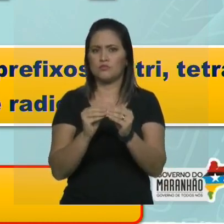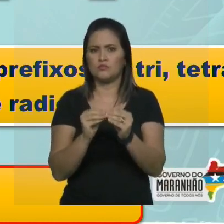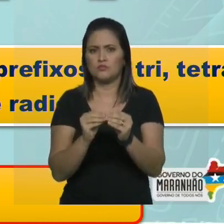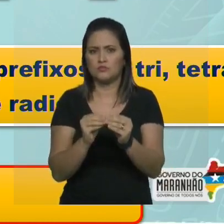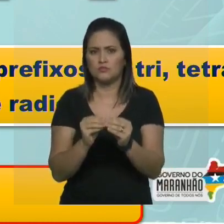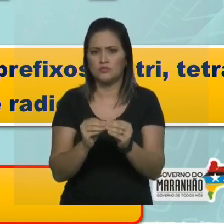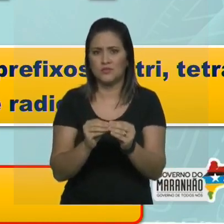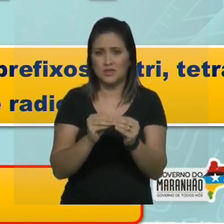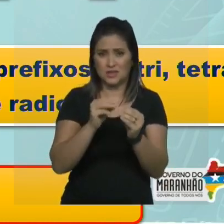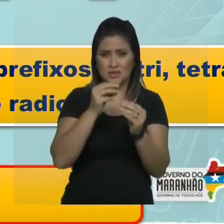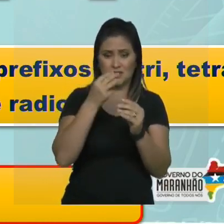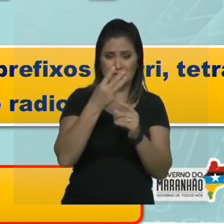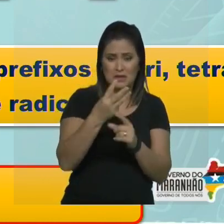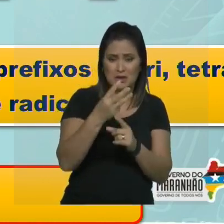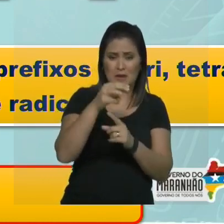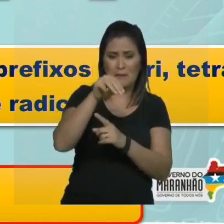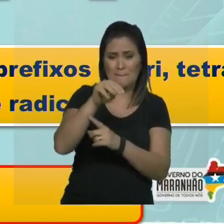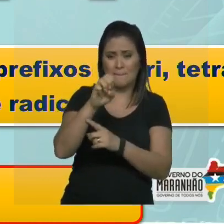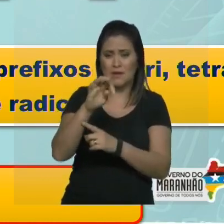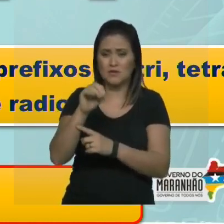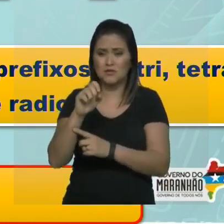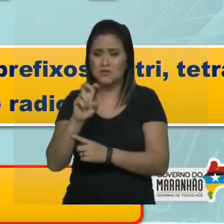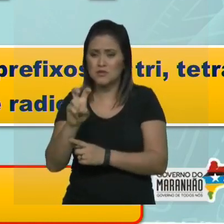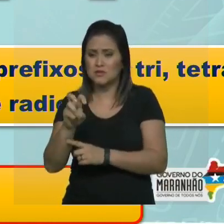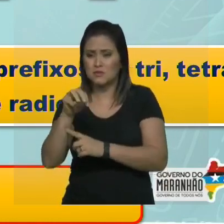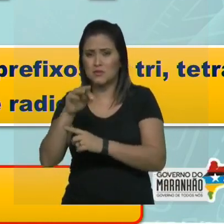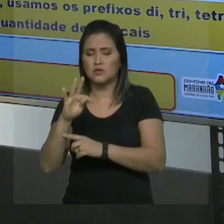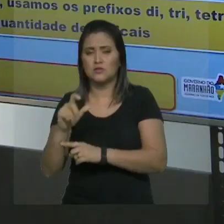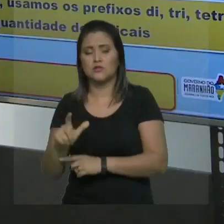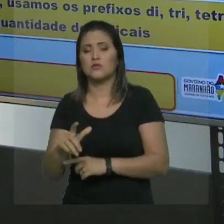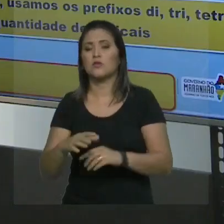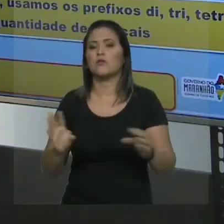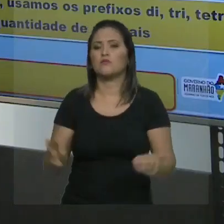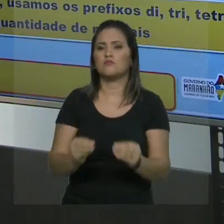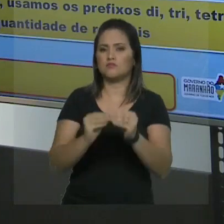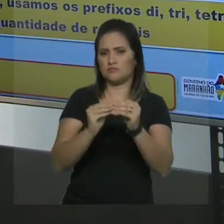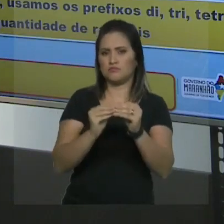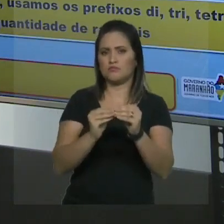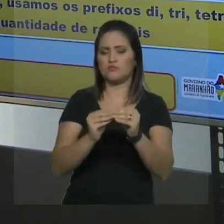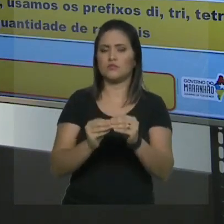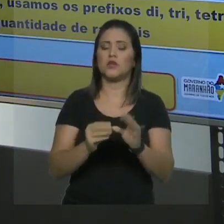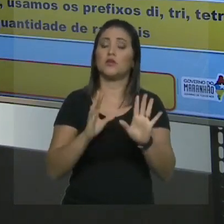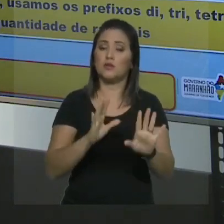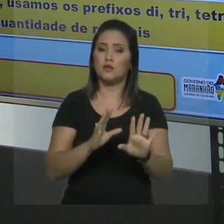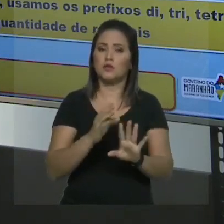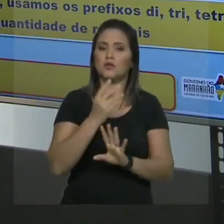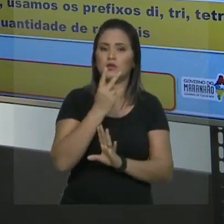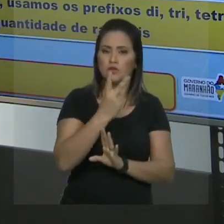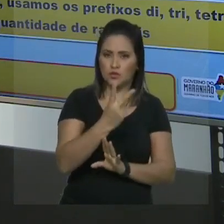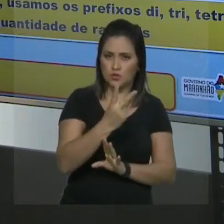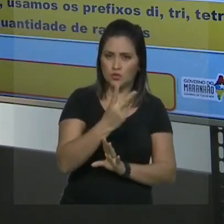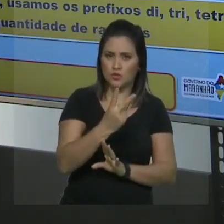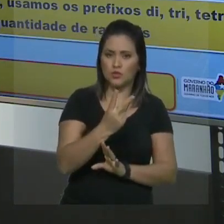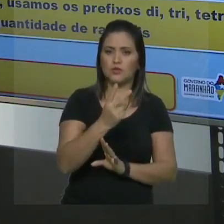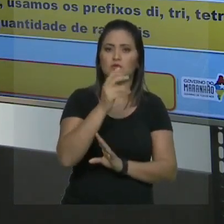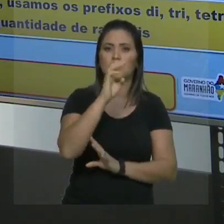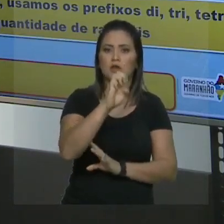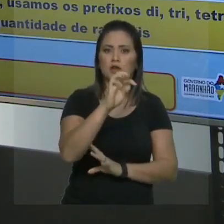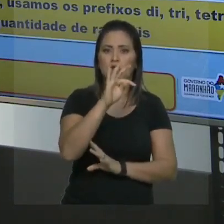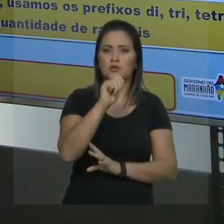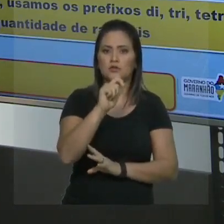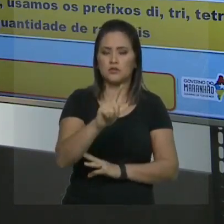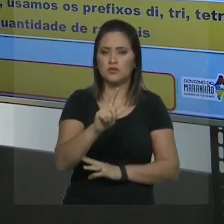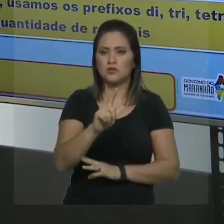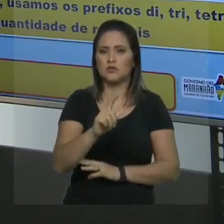etil, 3 metil, 5 metil, aí o PAC é que você simplifique. Então, em vez de colocar 3 metil,